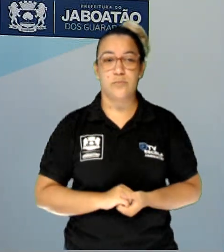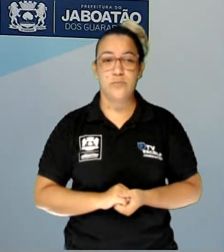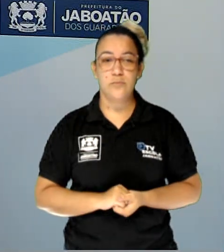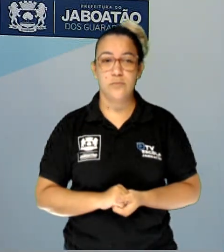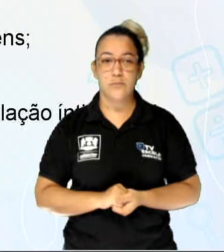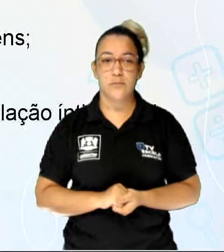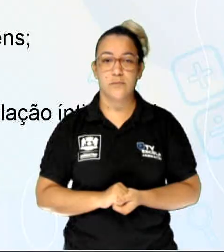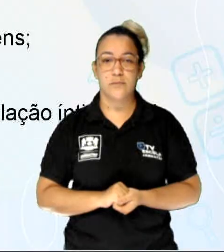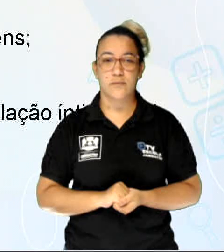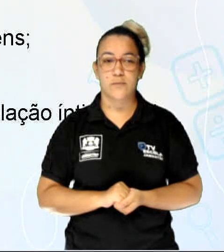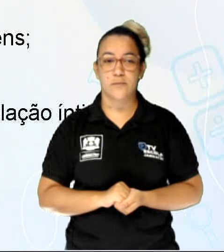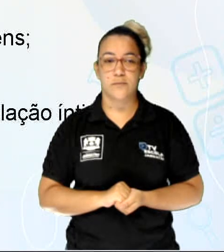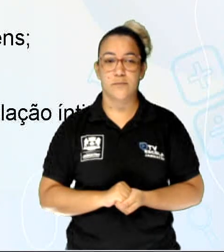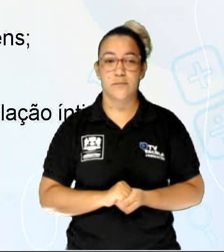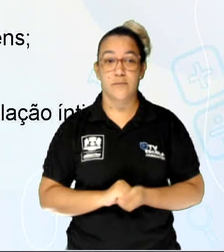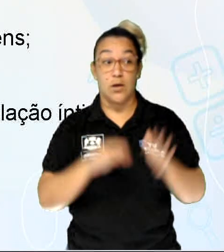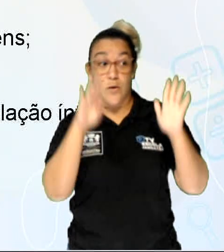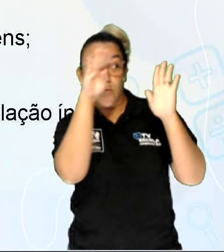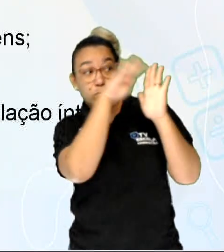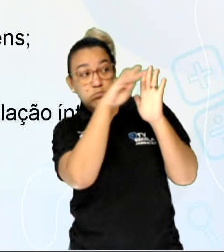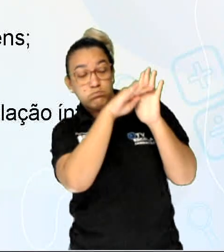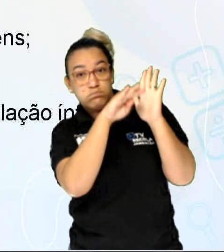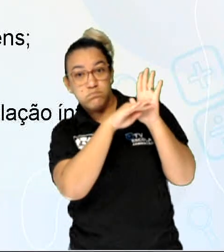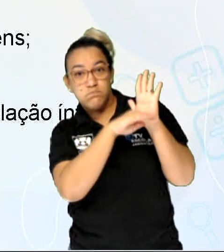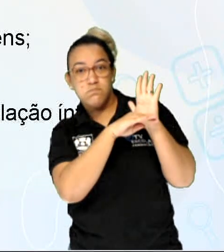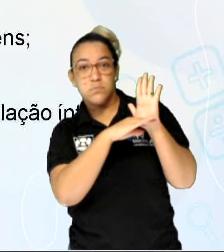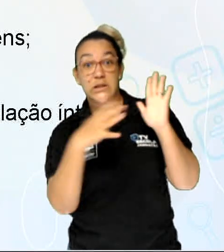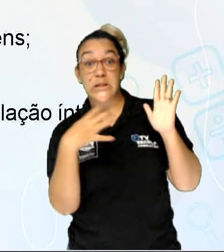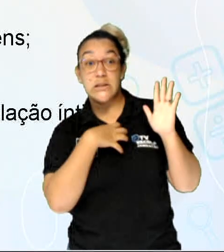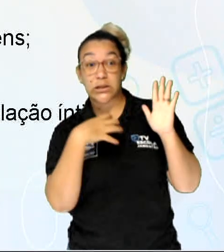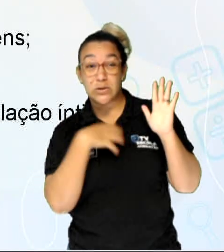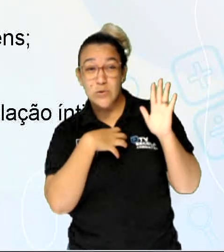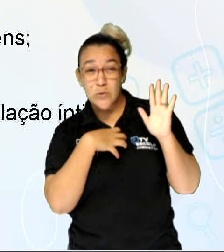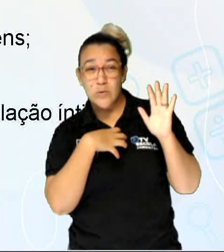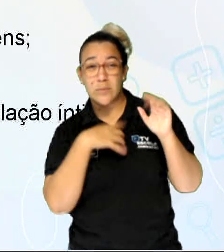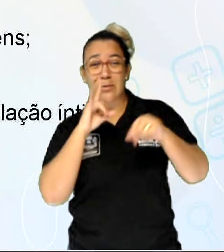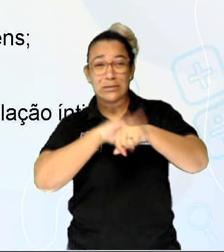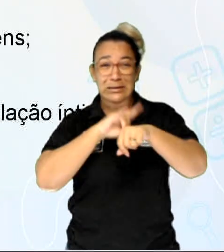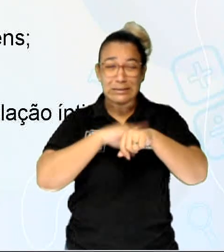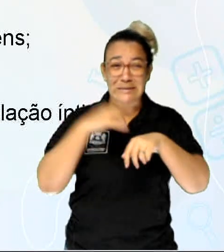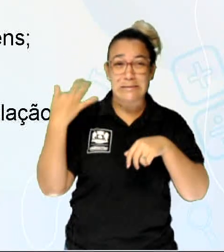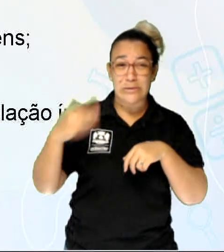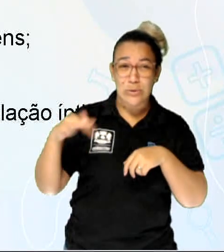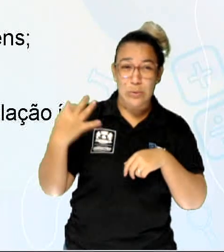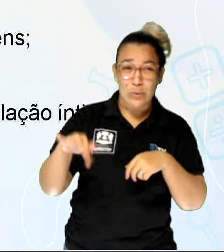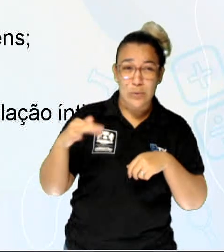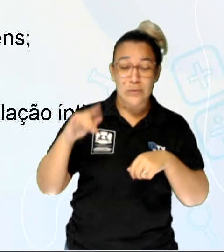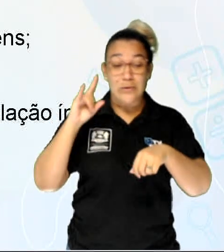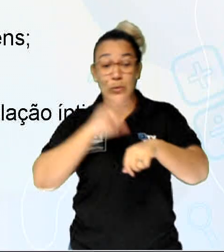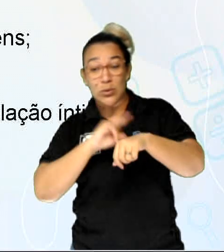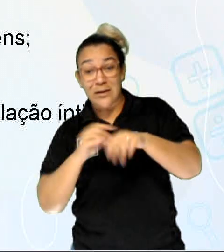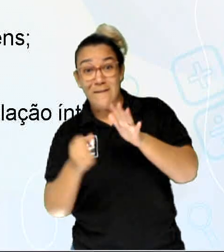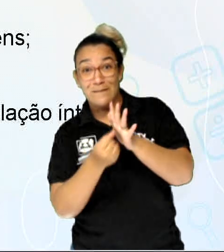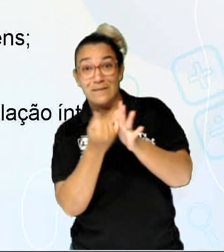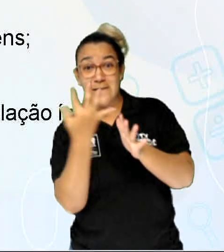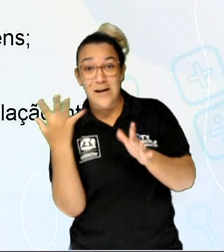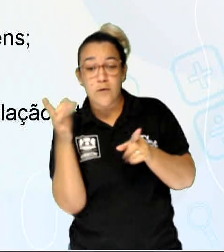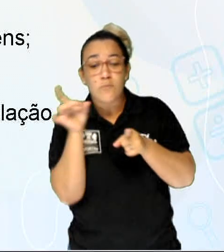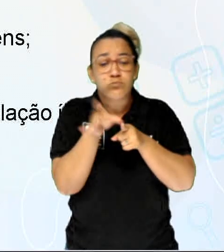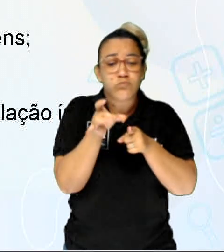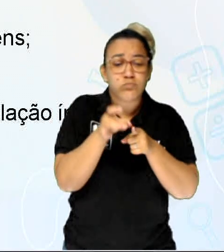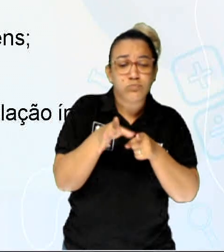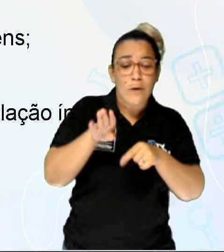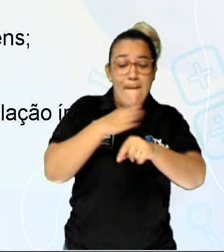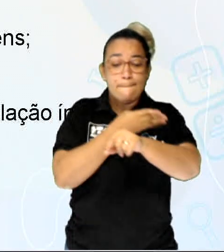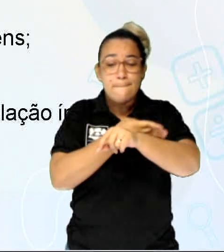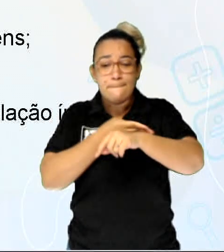E aí vem a lista de sintomas, tá? Dor a urinar, incontinência urinária, corrimento branco amarelado,